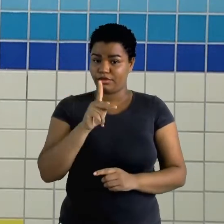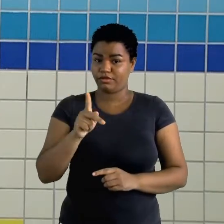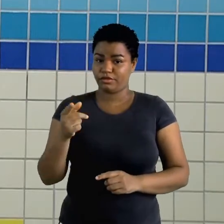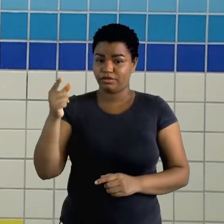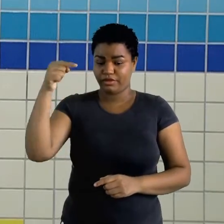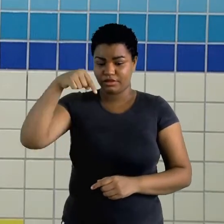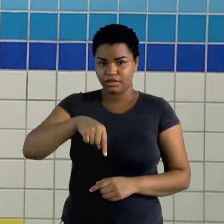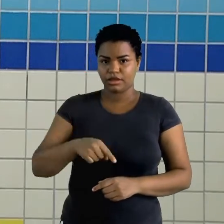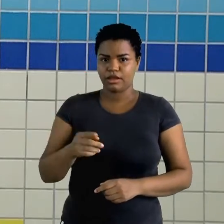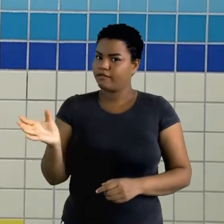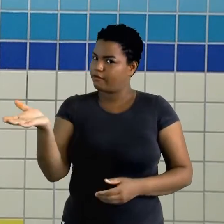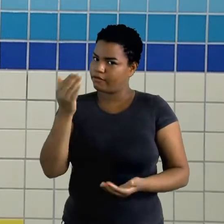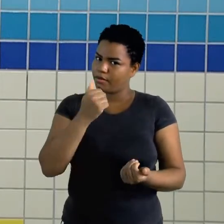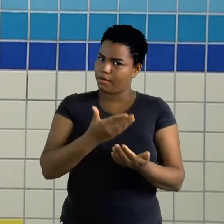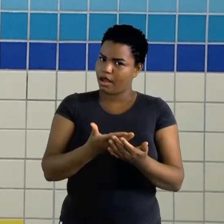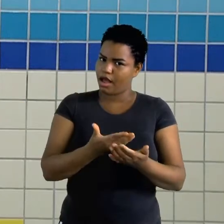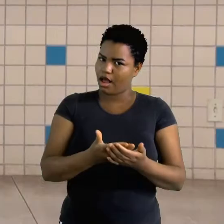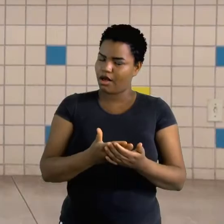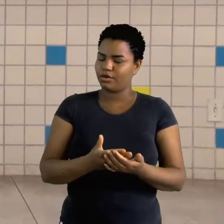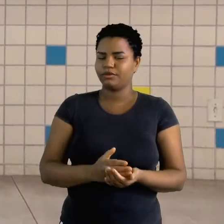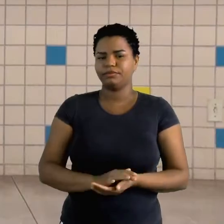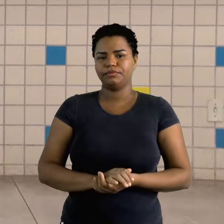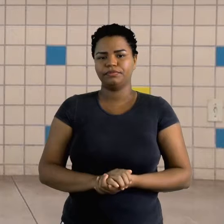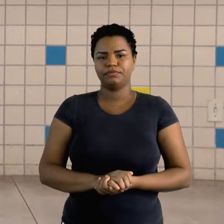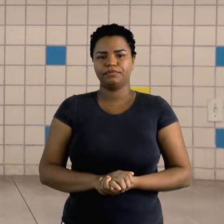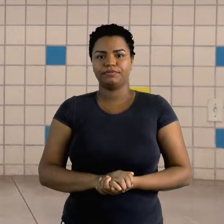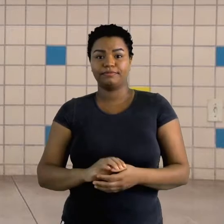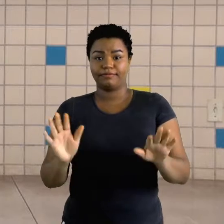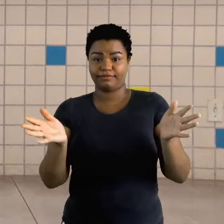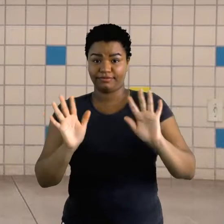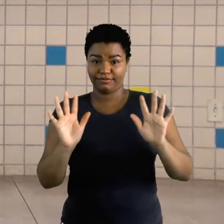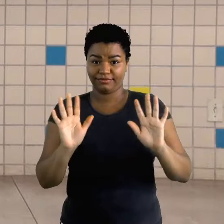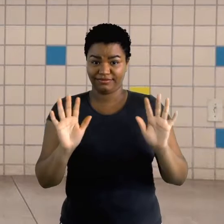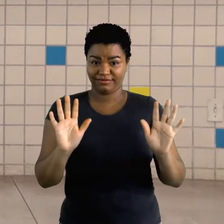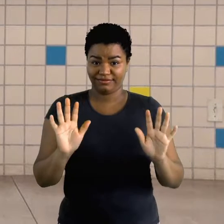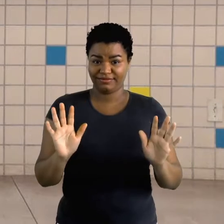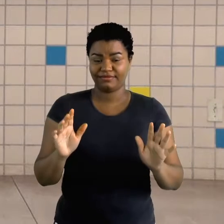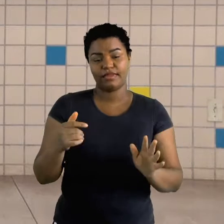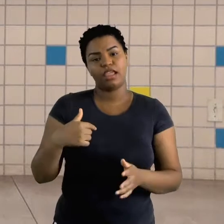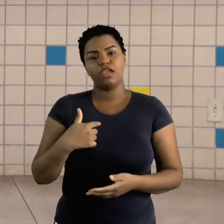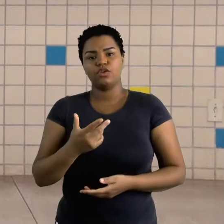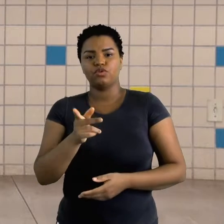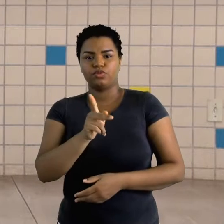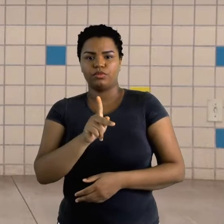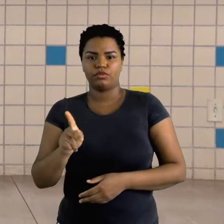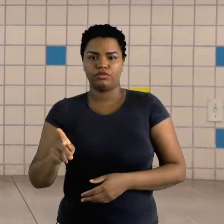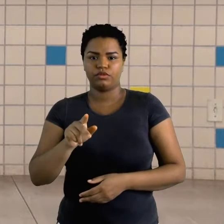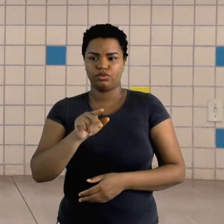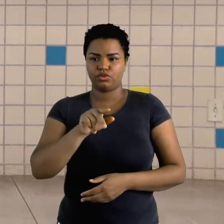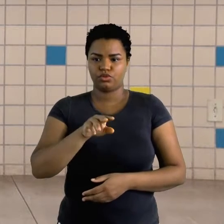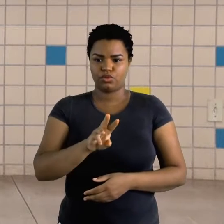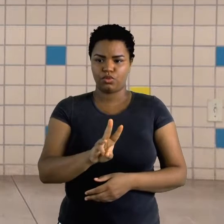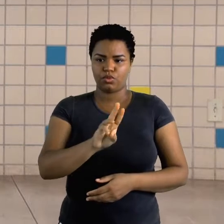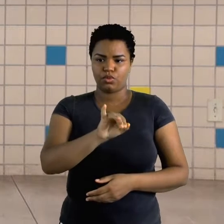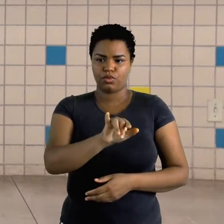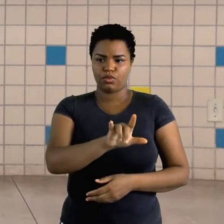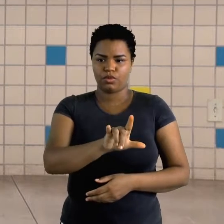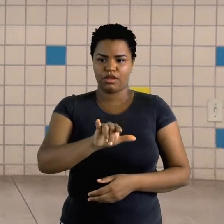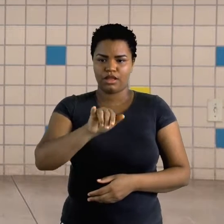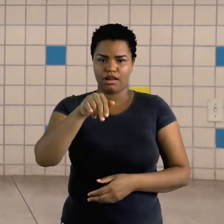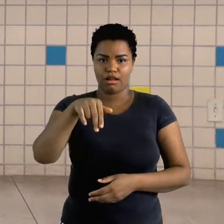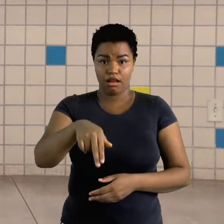atividade física, se liga aí na dica do professor. Olá, galerinha! Sou o professor William, professor de educação física e